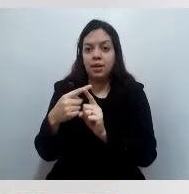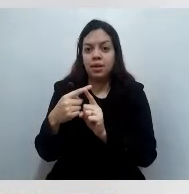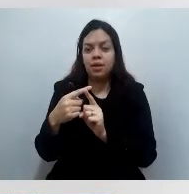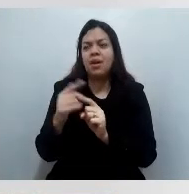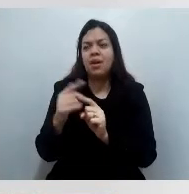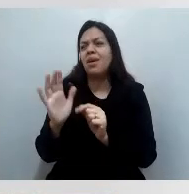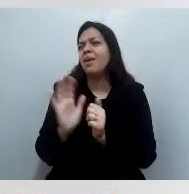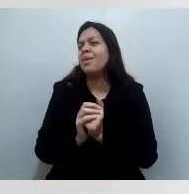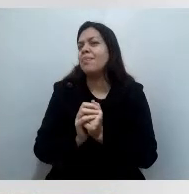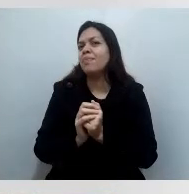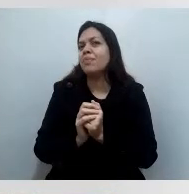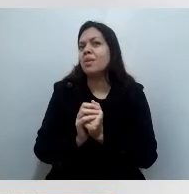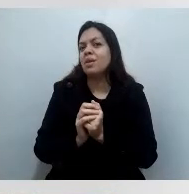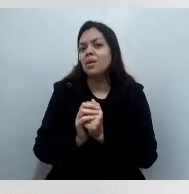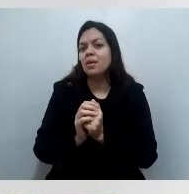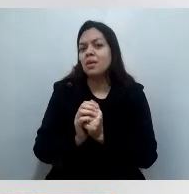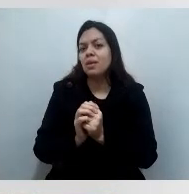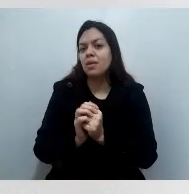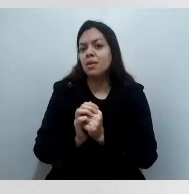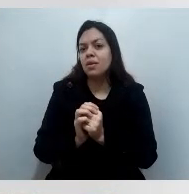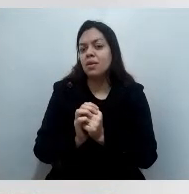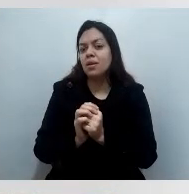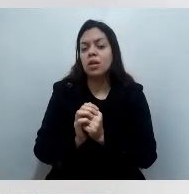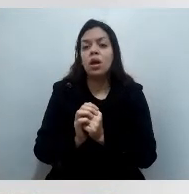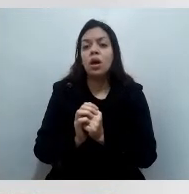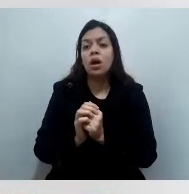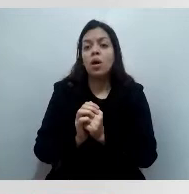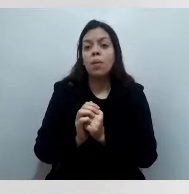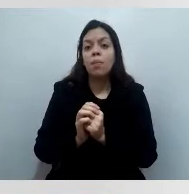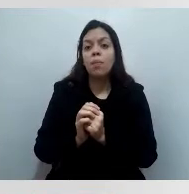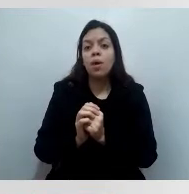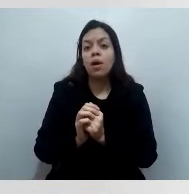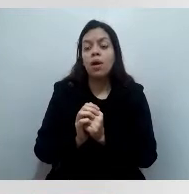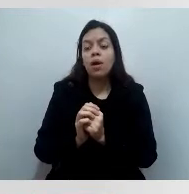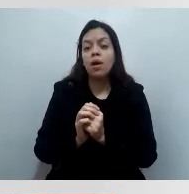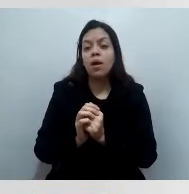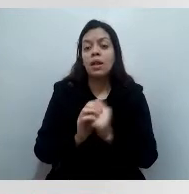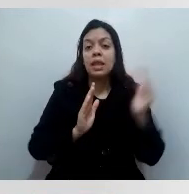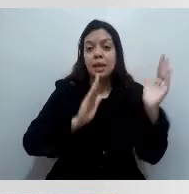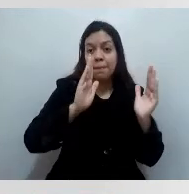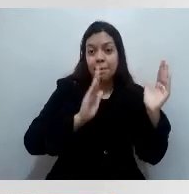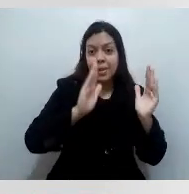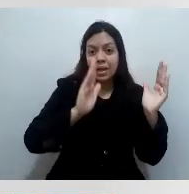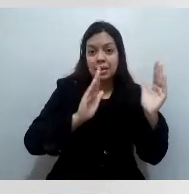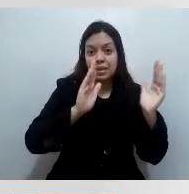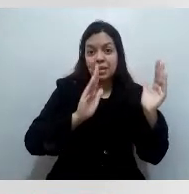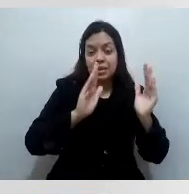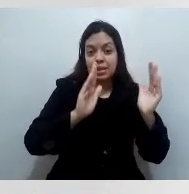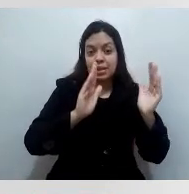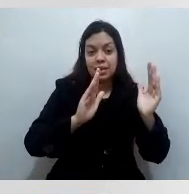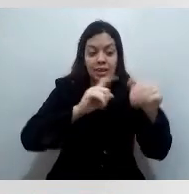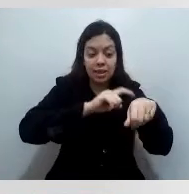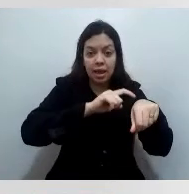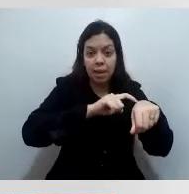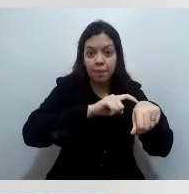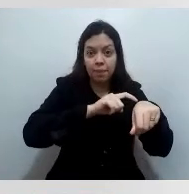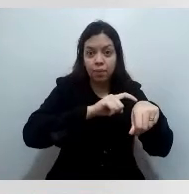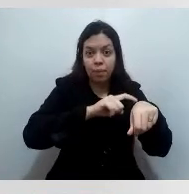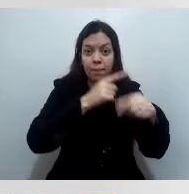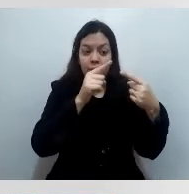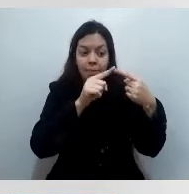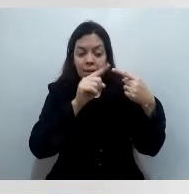esparçar, né, esparçar o tempo da primeira dose, a segunda, apesar de não se ter nenhum apoio